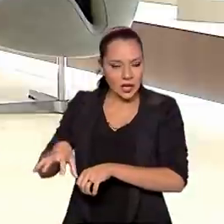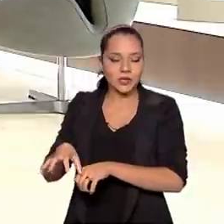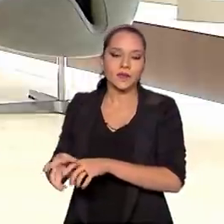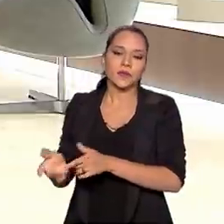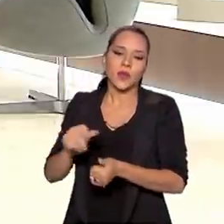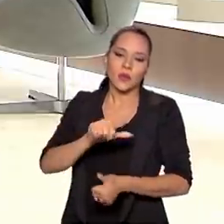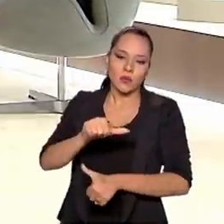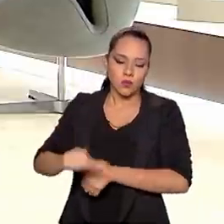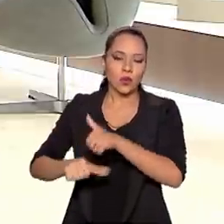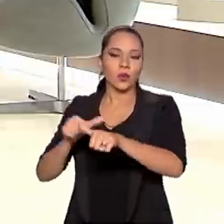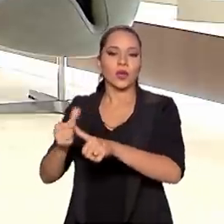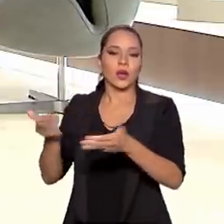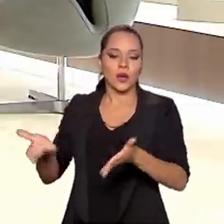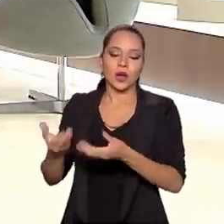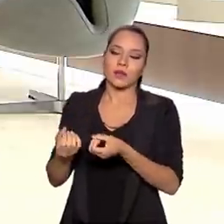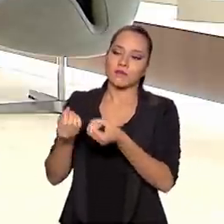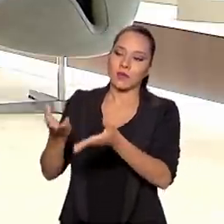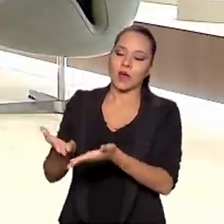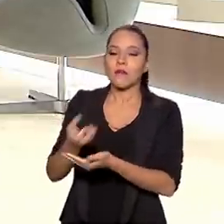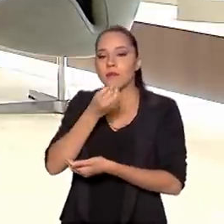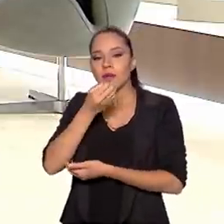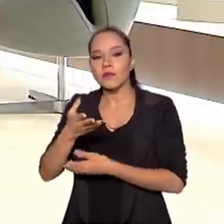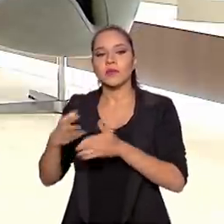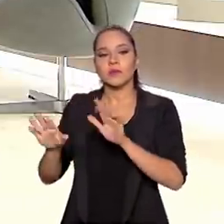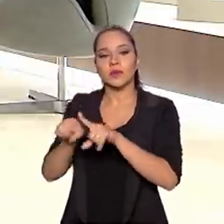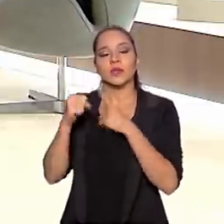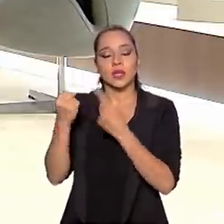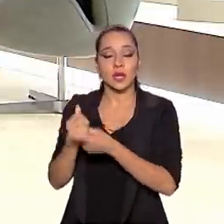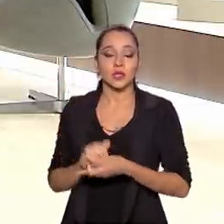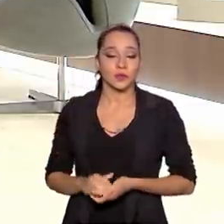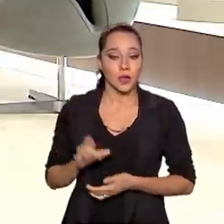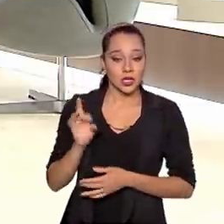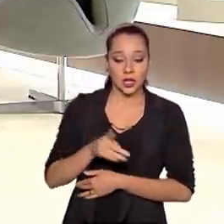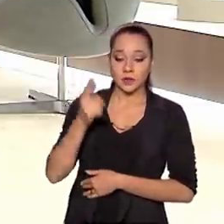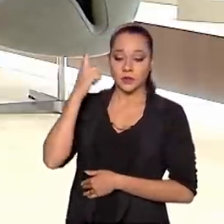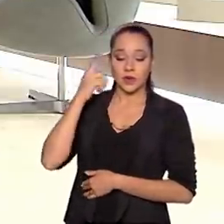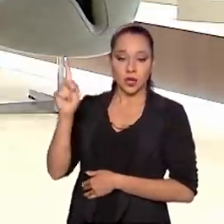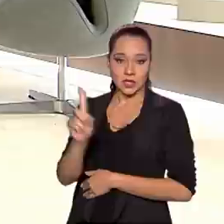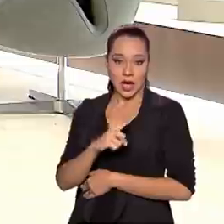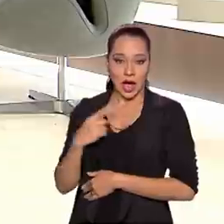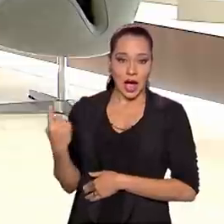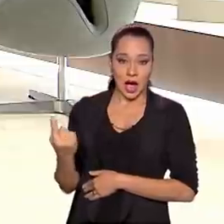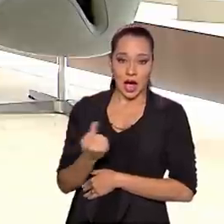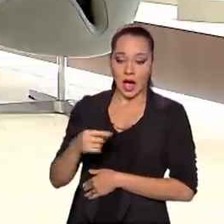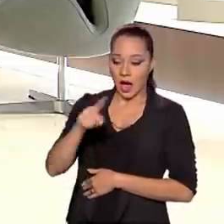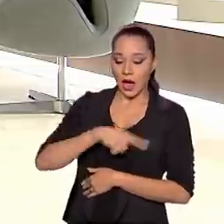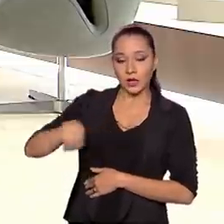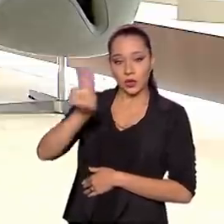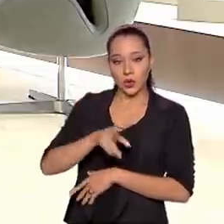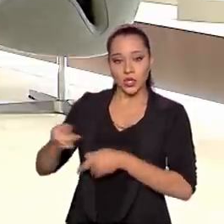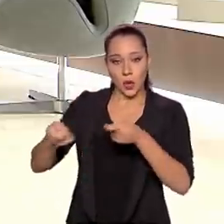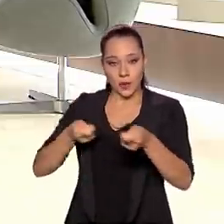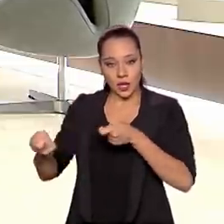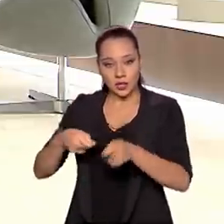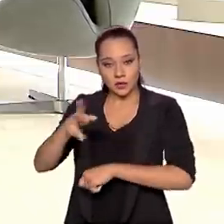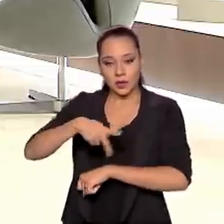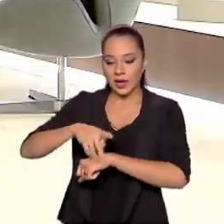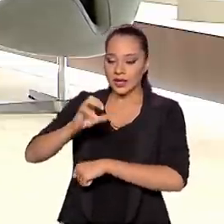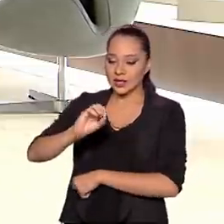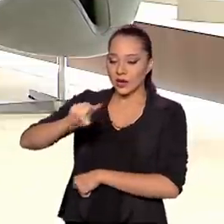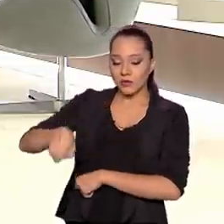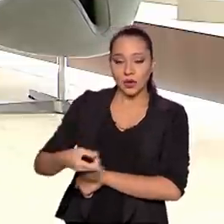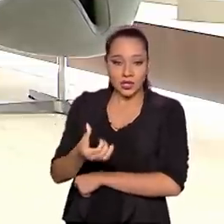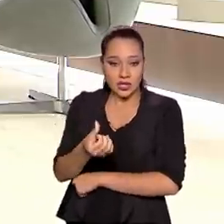reverta à sociedade. Para você ter uma ideia, Paulo, a nossa área utilizável com mineração no país é de 0